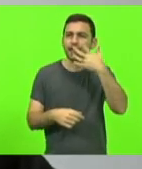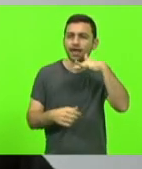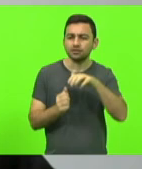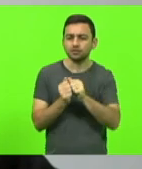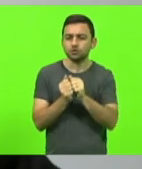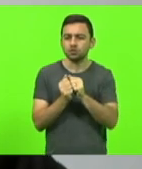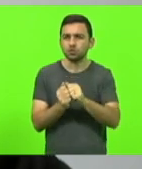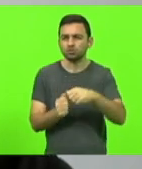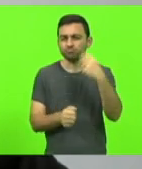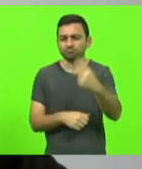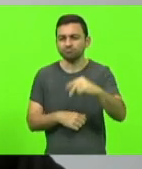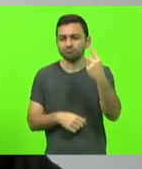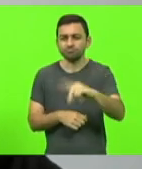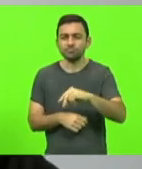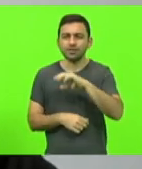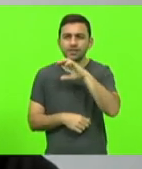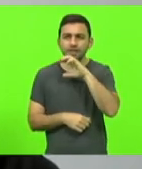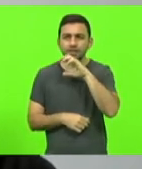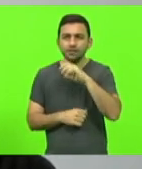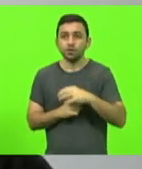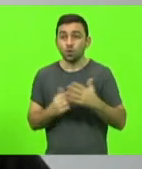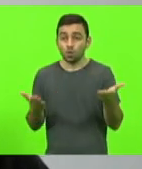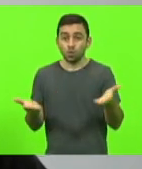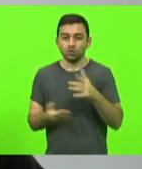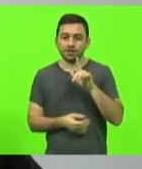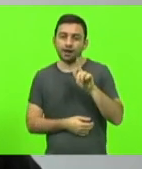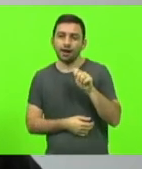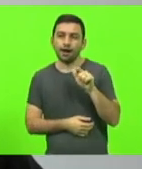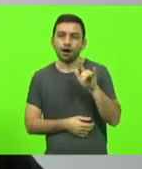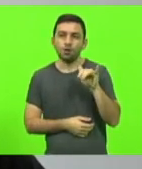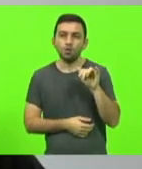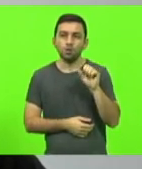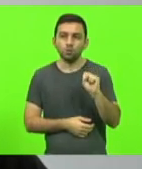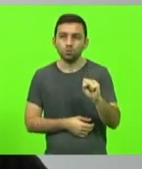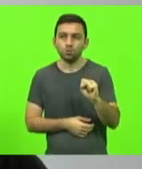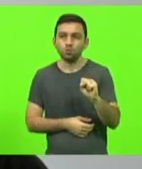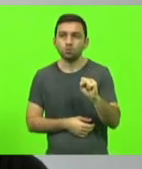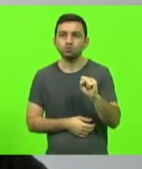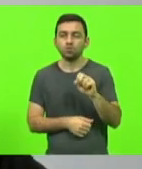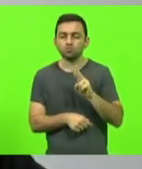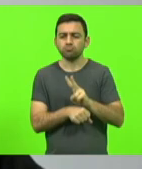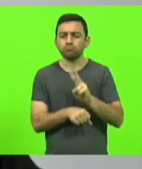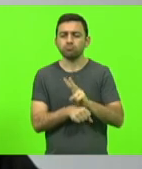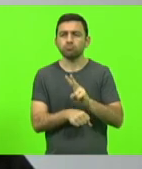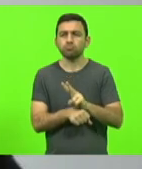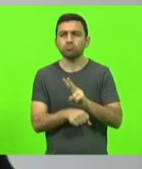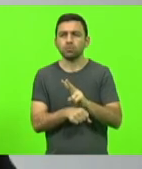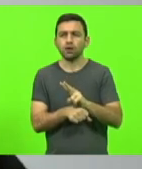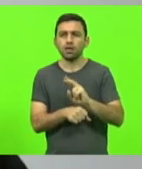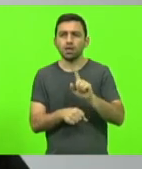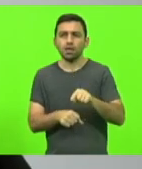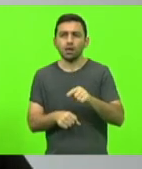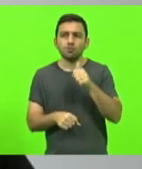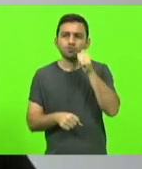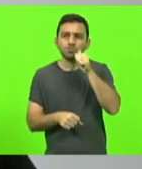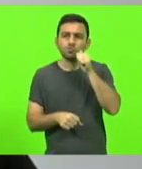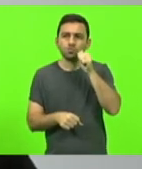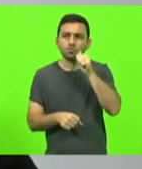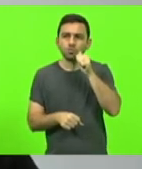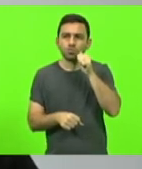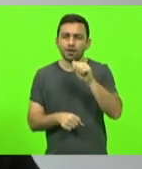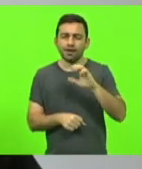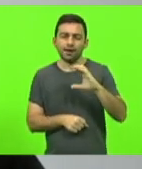Hoje, os galgos, eles estão na tutela, na guarda, de uma ativista chamada Katia